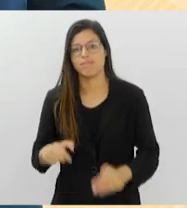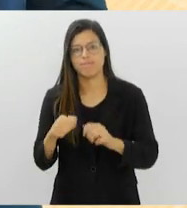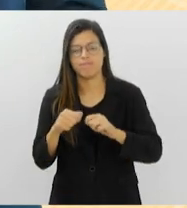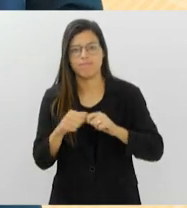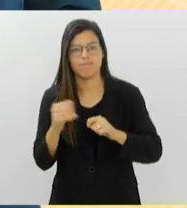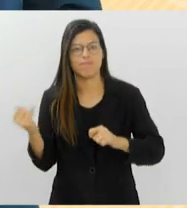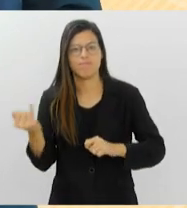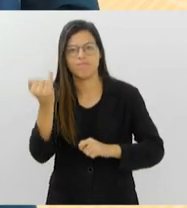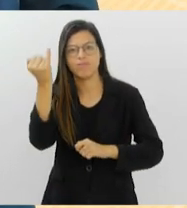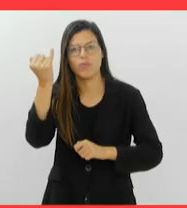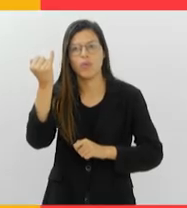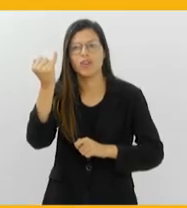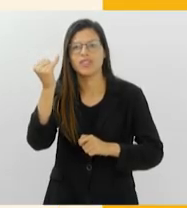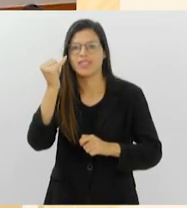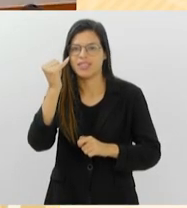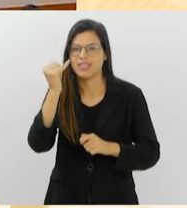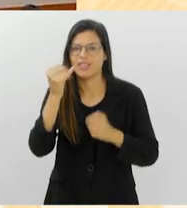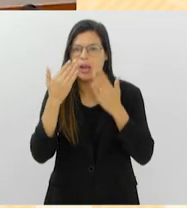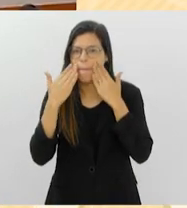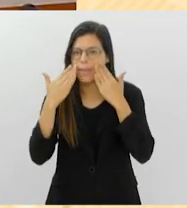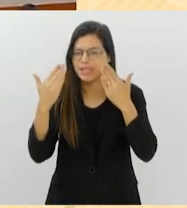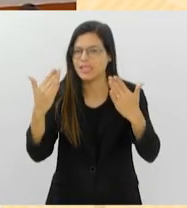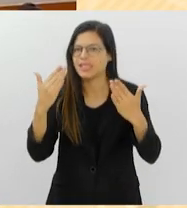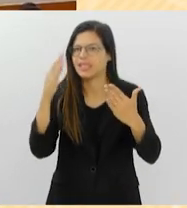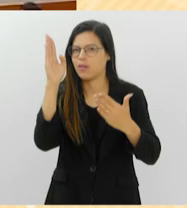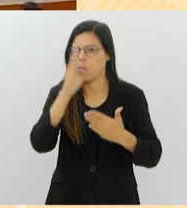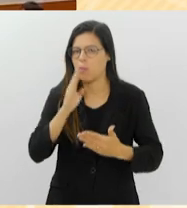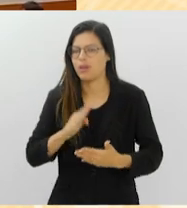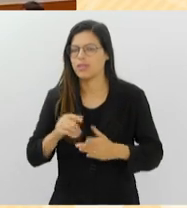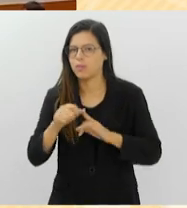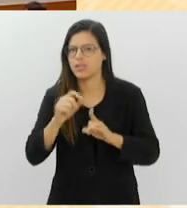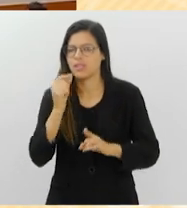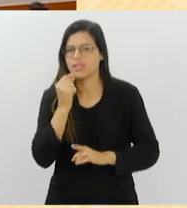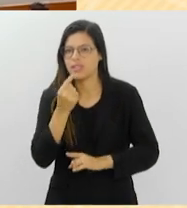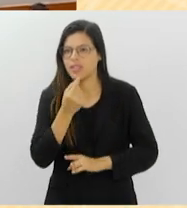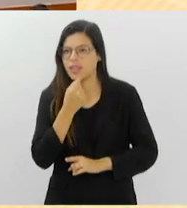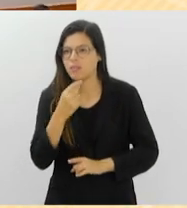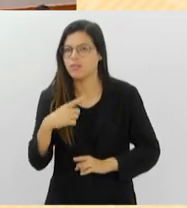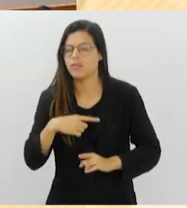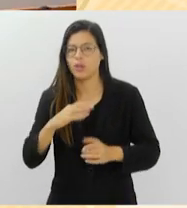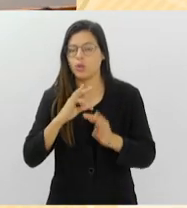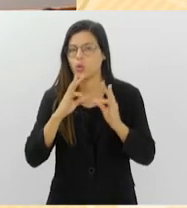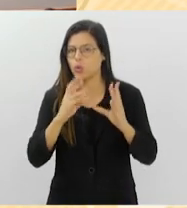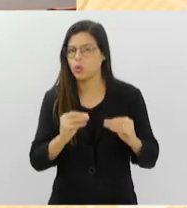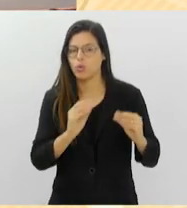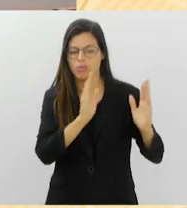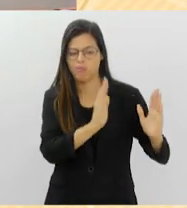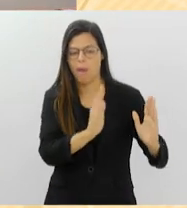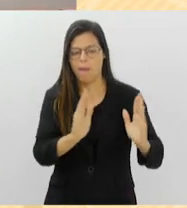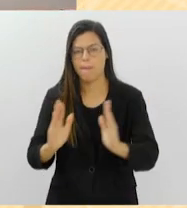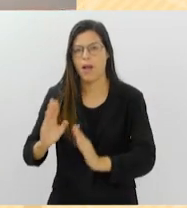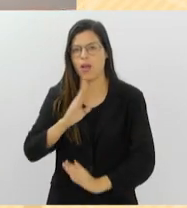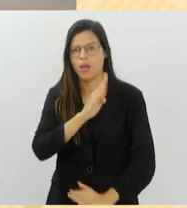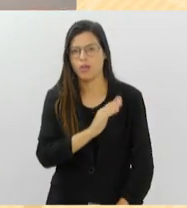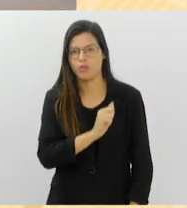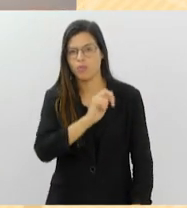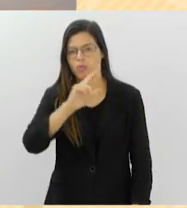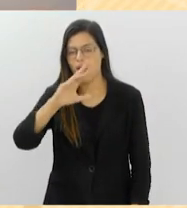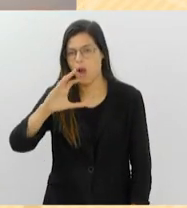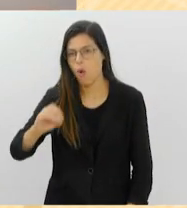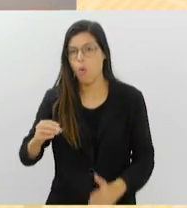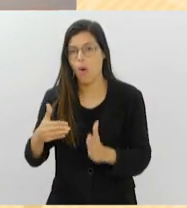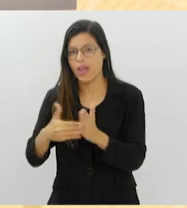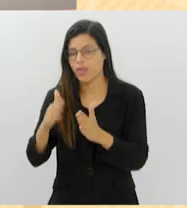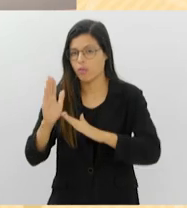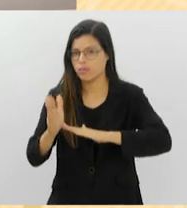nacional no mês de setembro. O repertório inclui todos os períodos do barroco ao presente, com obras-primas da música